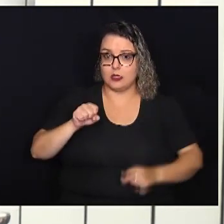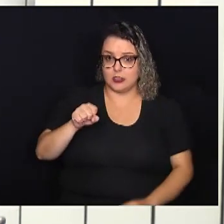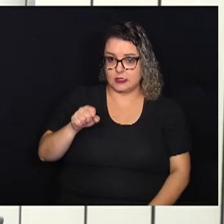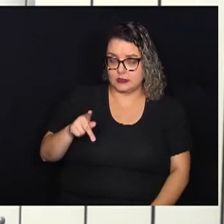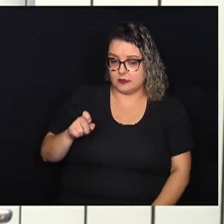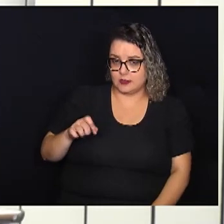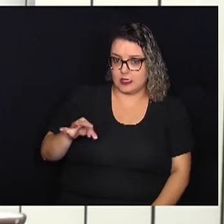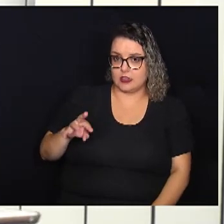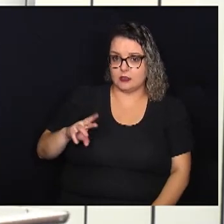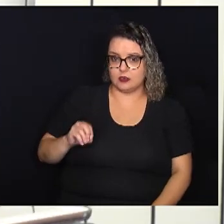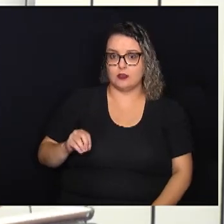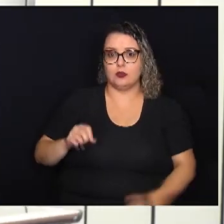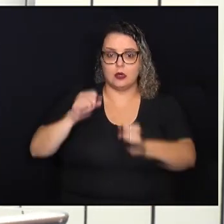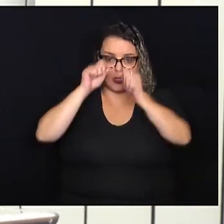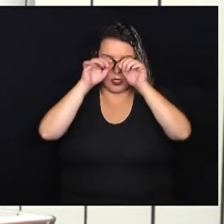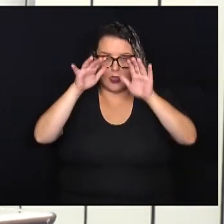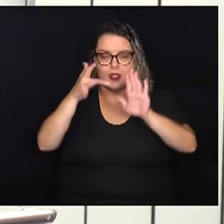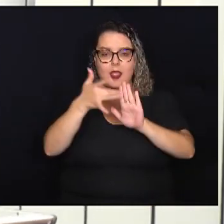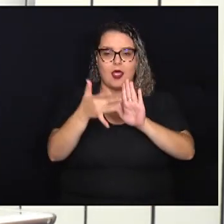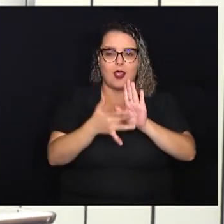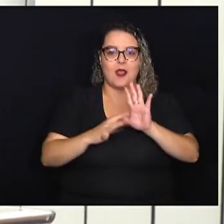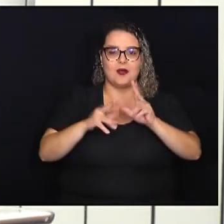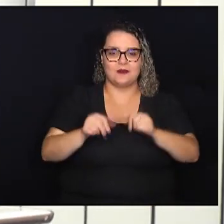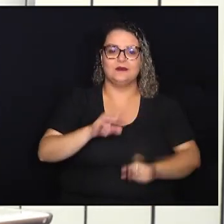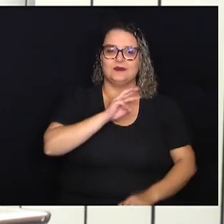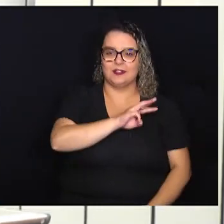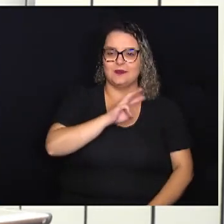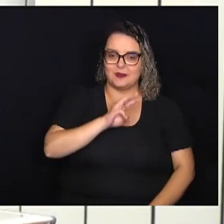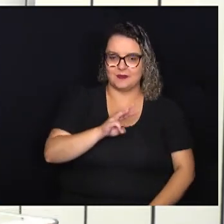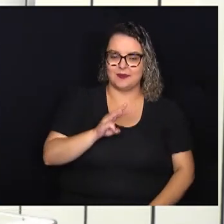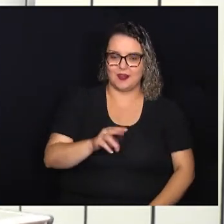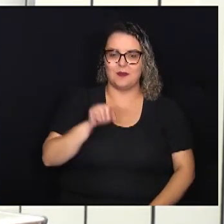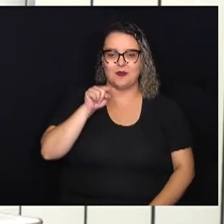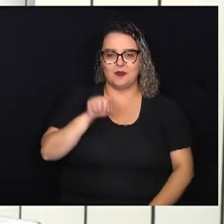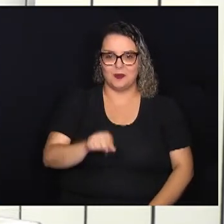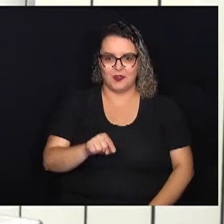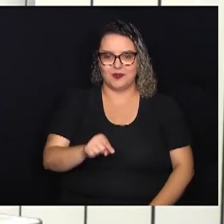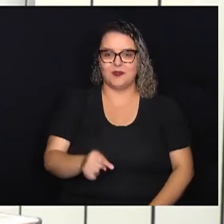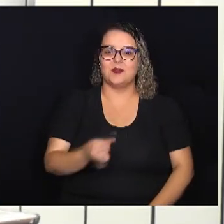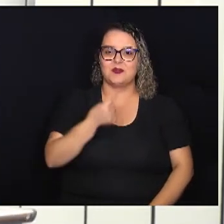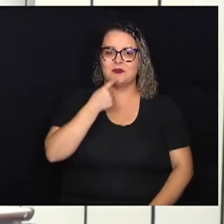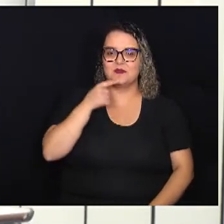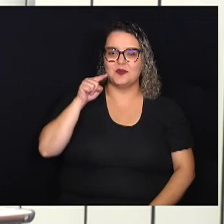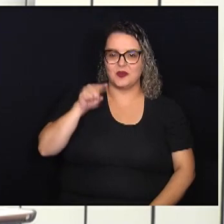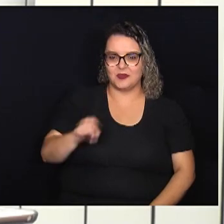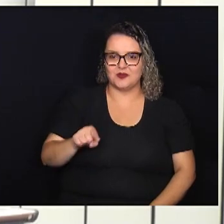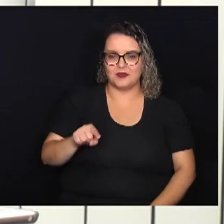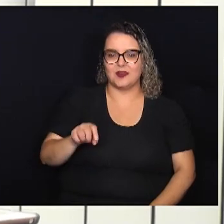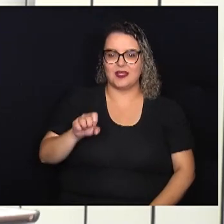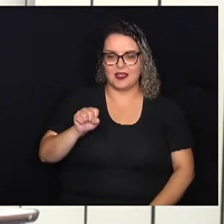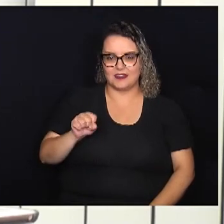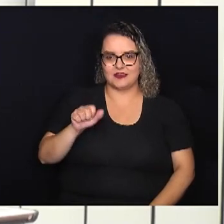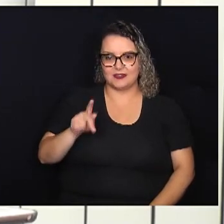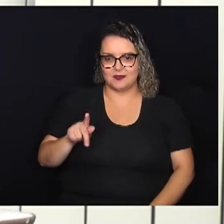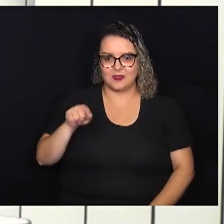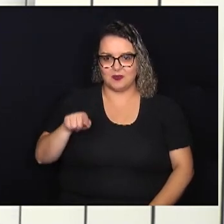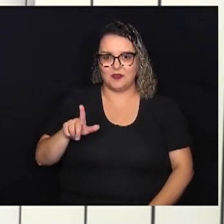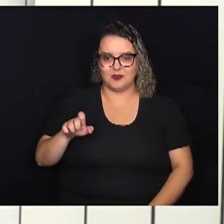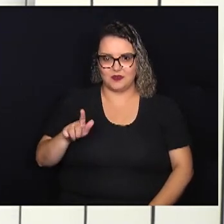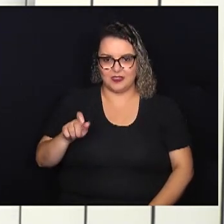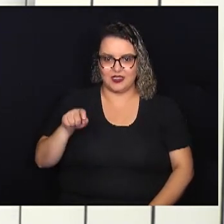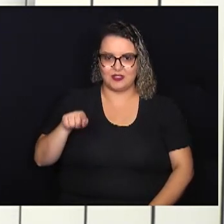autista. A pauta completa está lá no site www.campinas.sp.leg